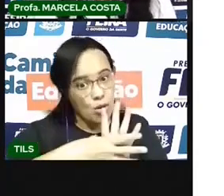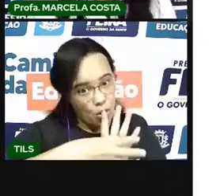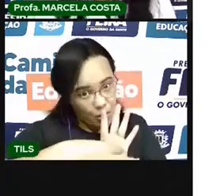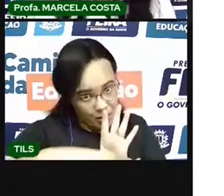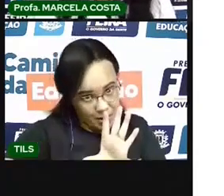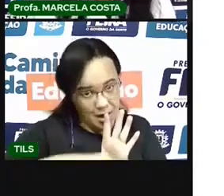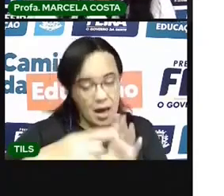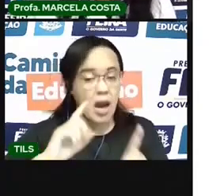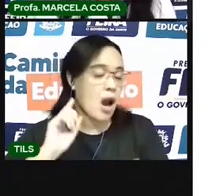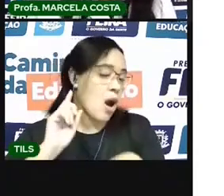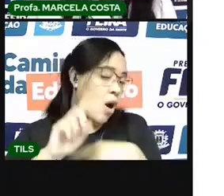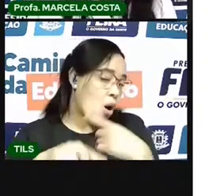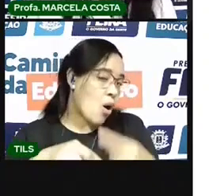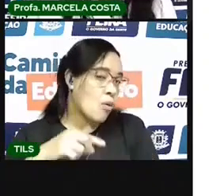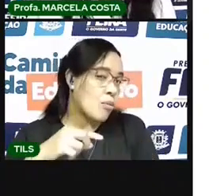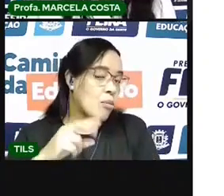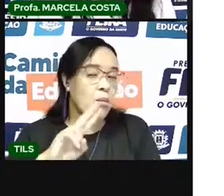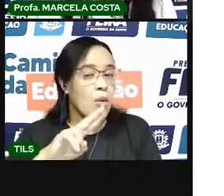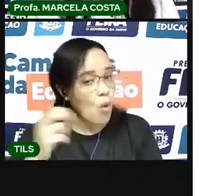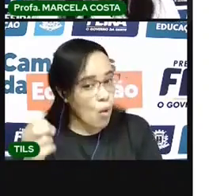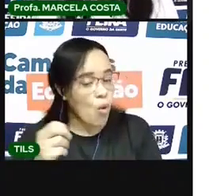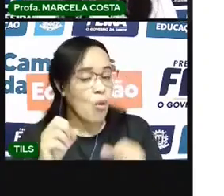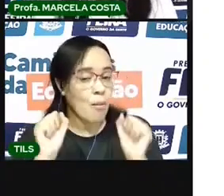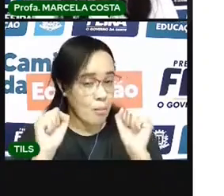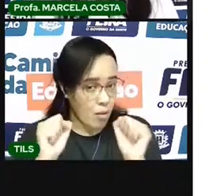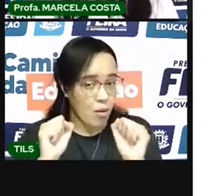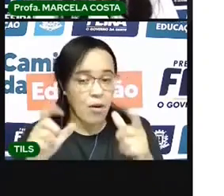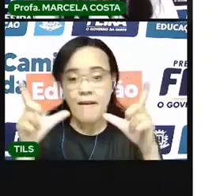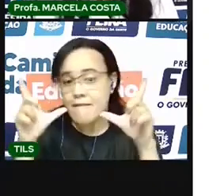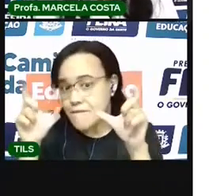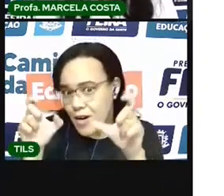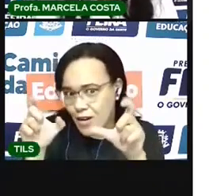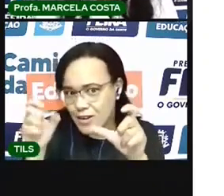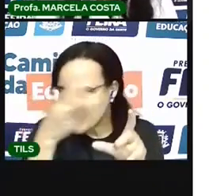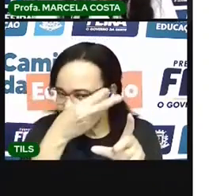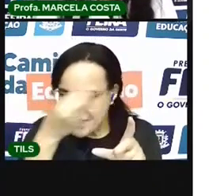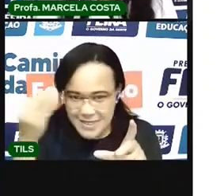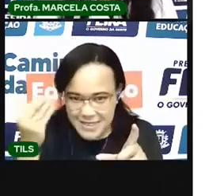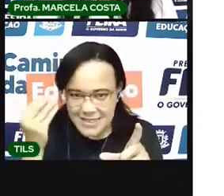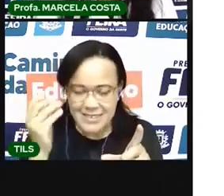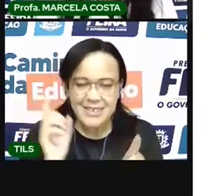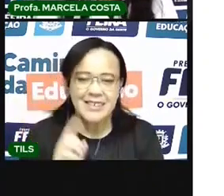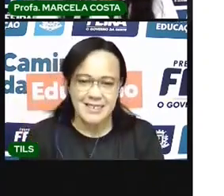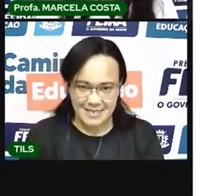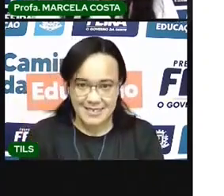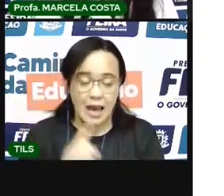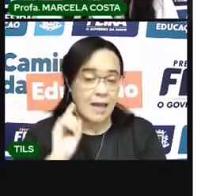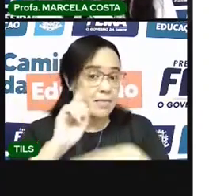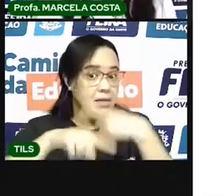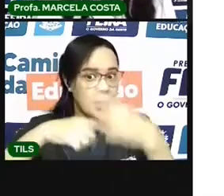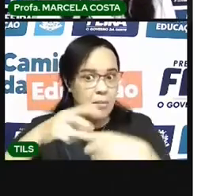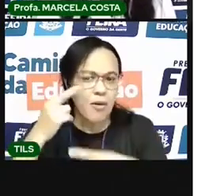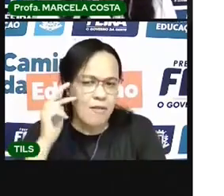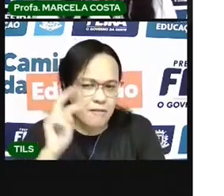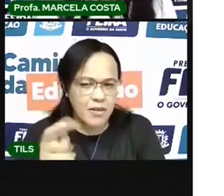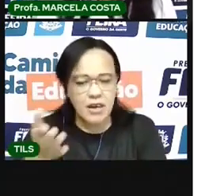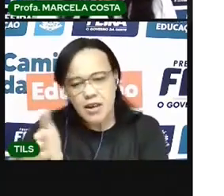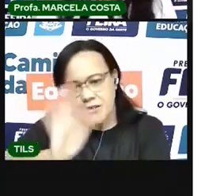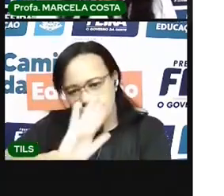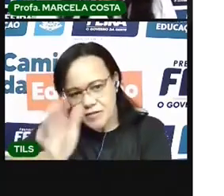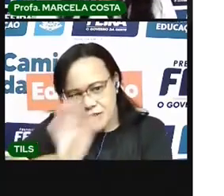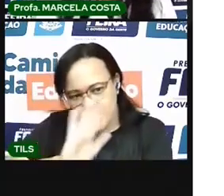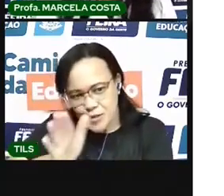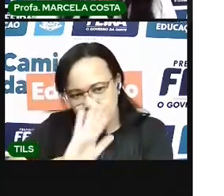pode tirar uma foto. Pra não esquecer. Se quiser tirar foto. Pode assistir o vídeo outra vez. E